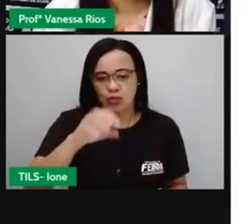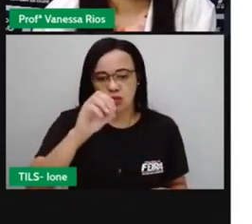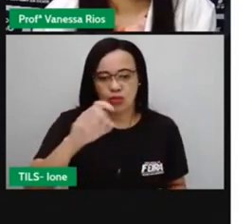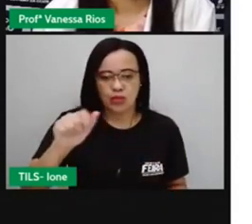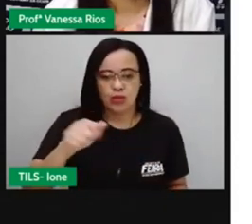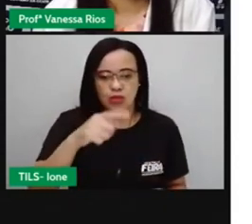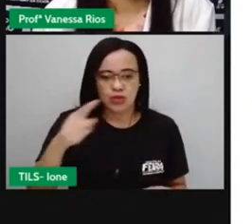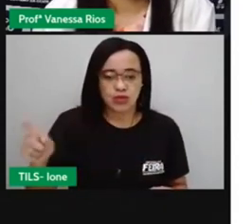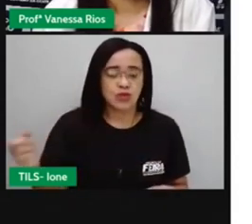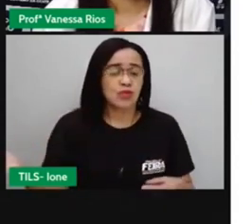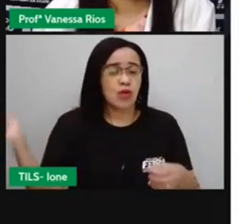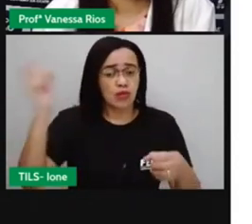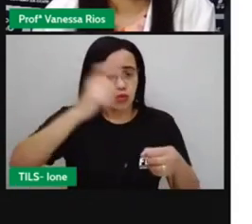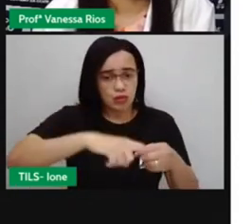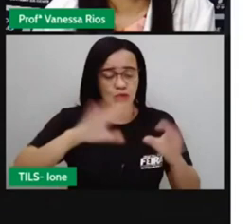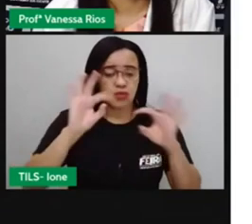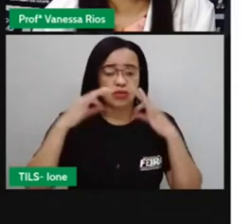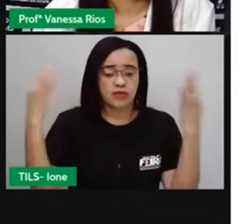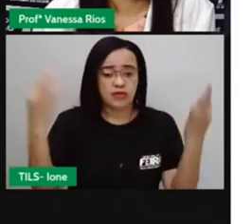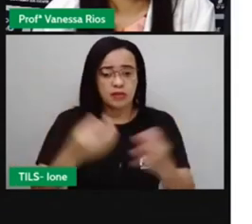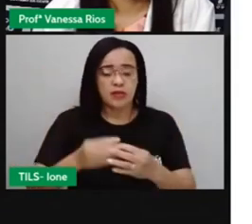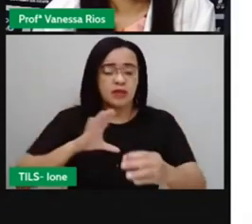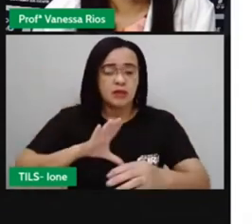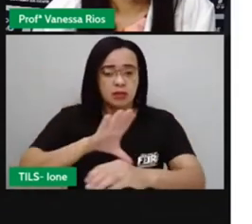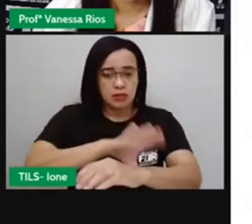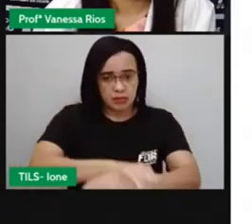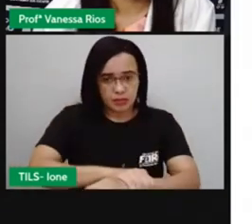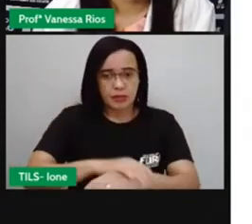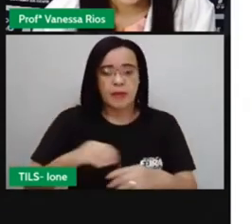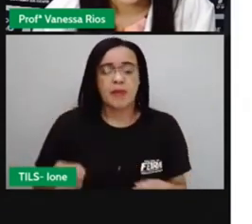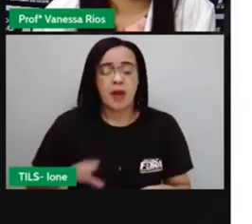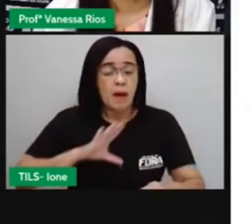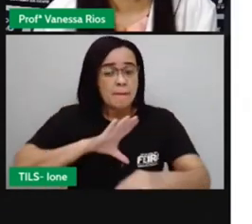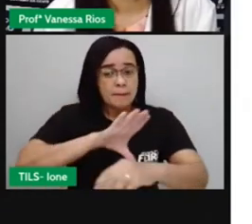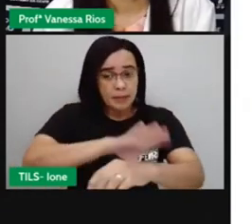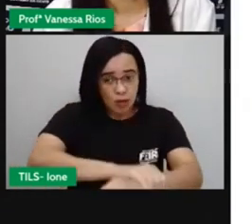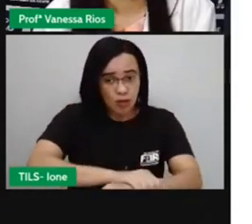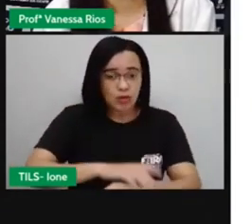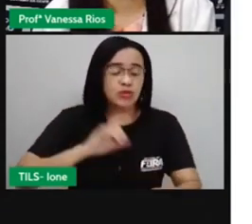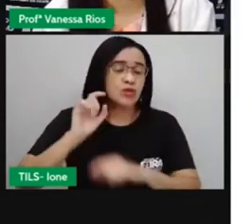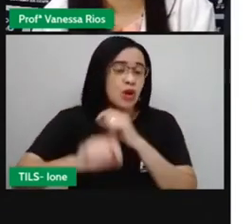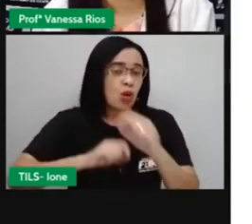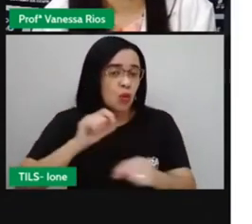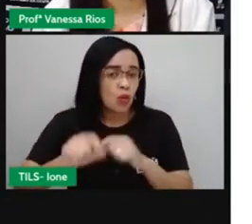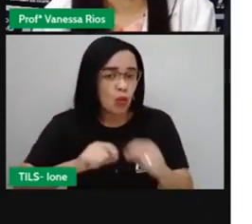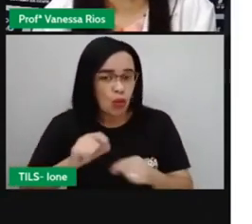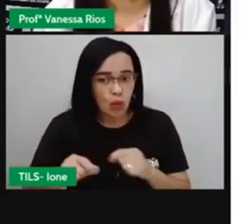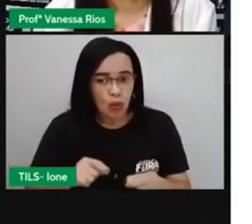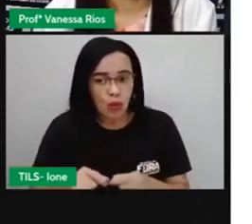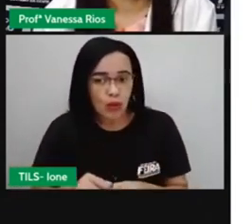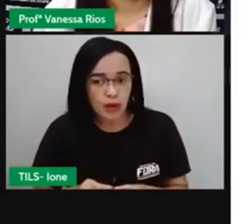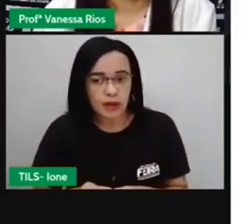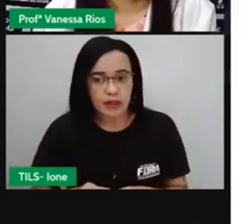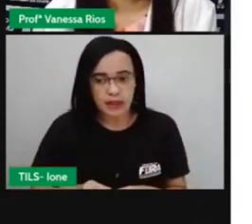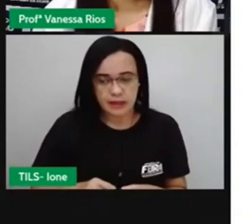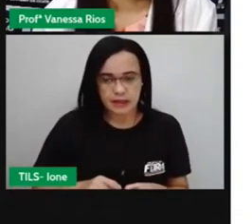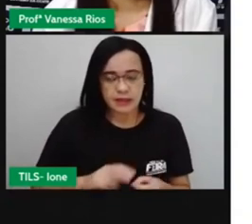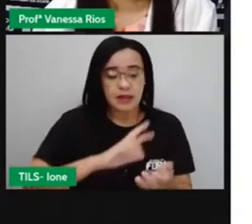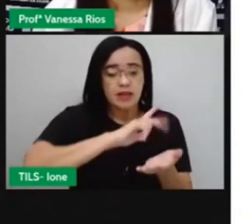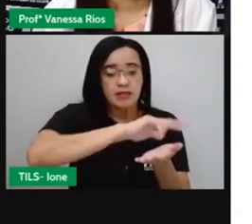medidas para enfraquecer seu poder, pressionando a voltar, propiciando assim a recolonização.